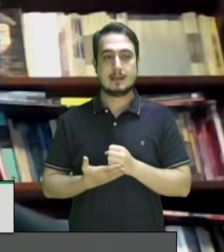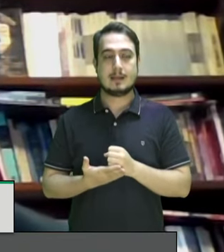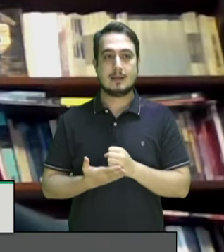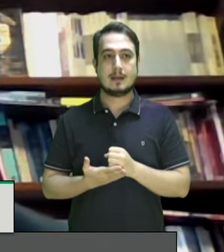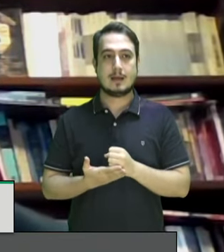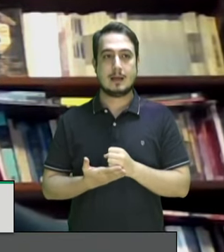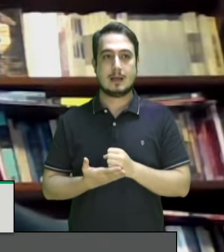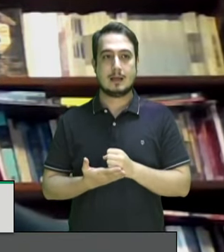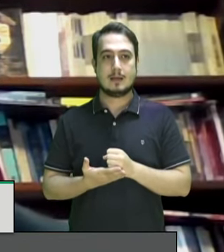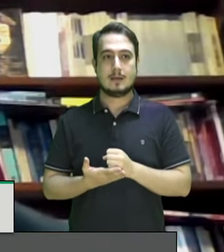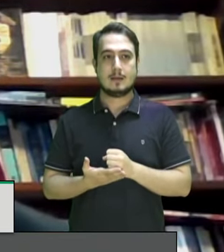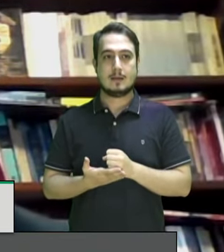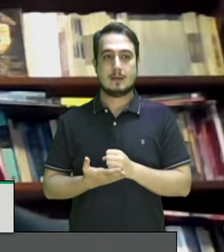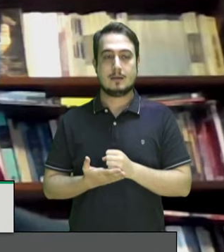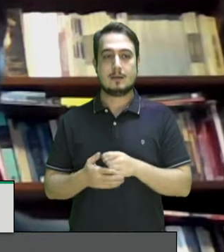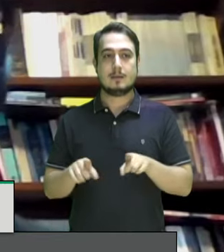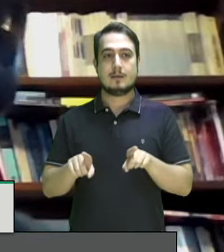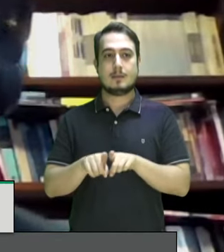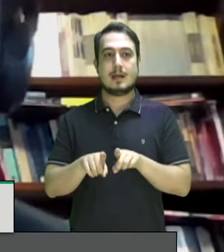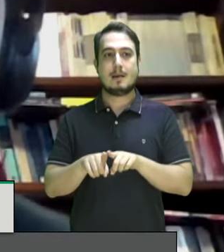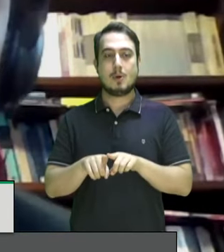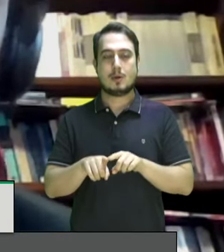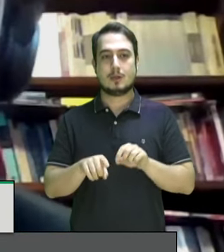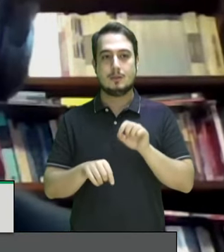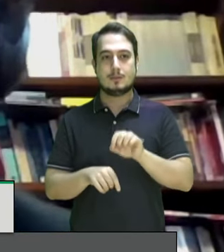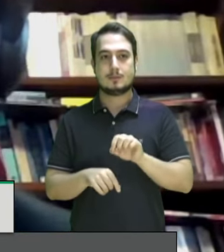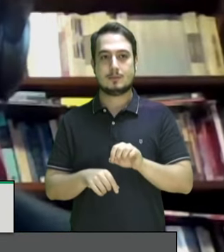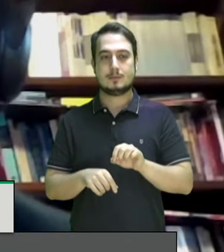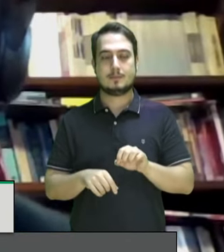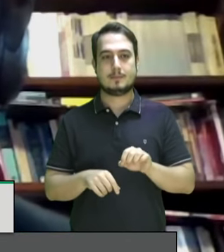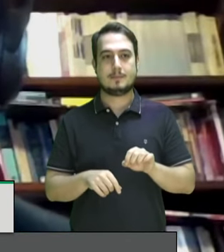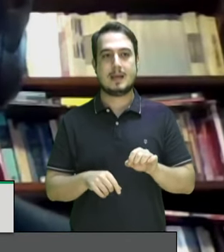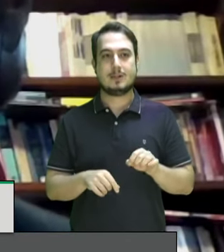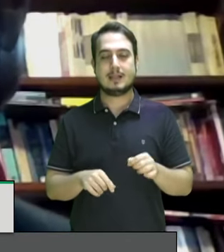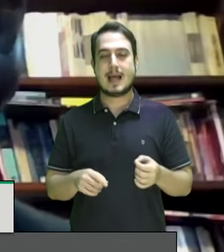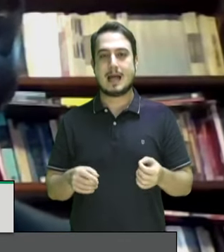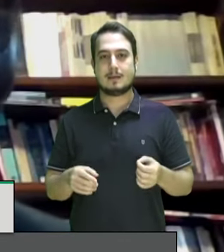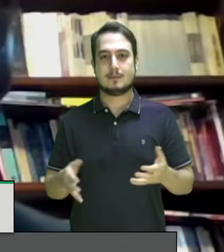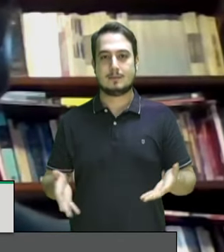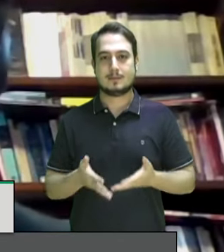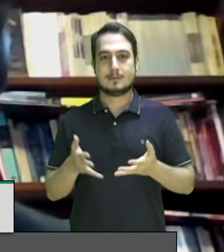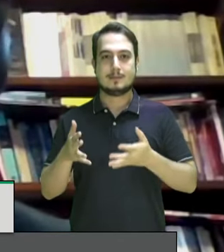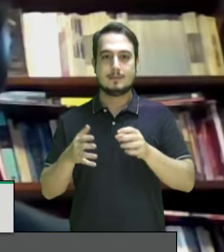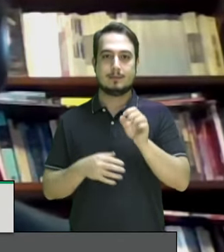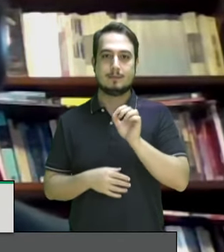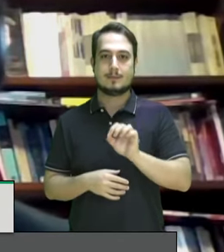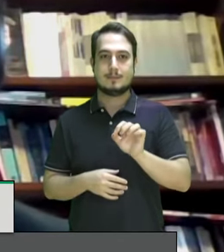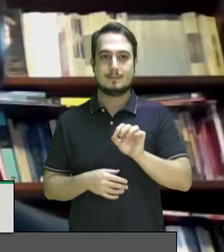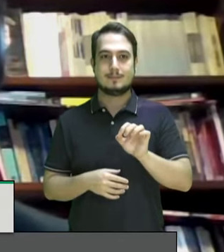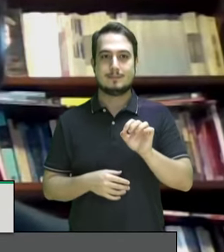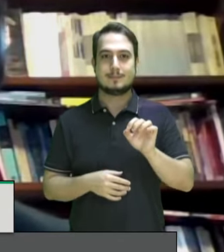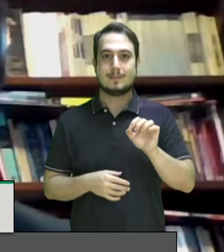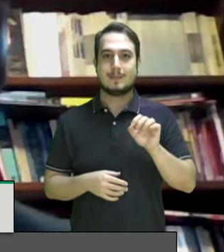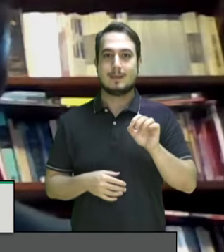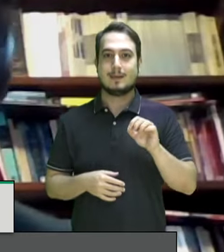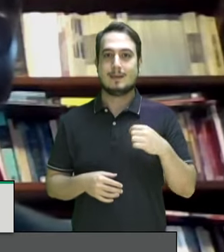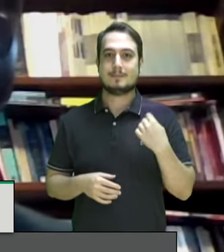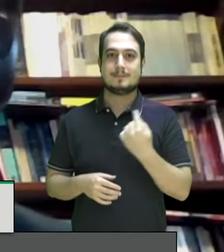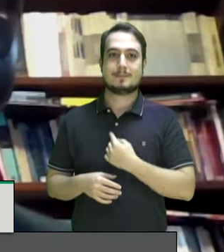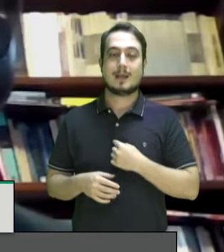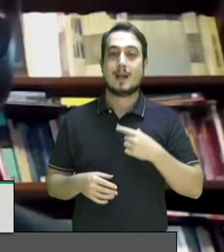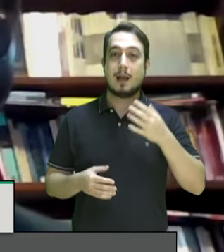pela corte interamericana de direitos humanos no caso a Costa Martinez em que a Argentina